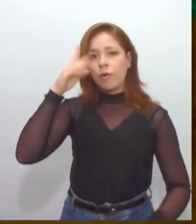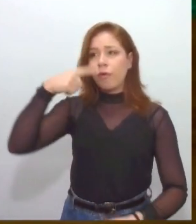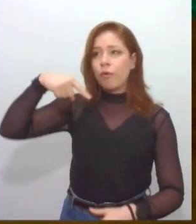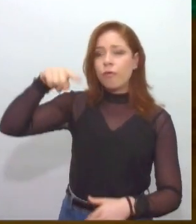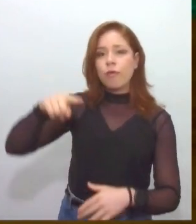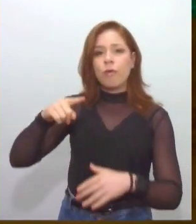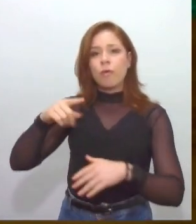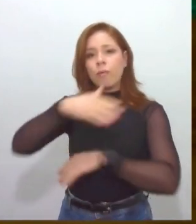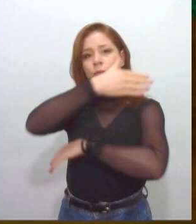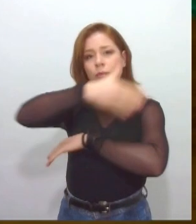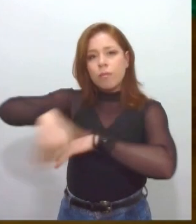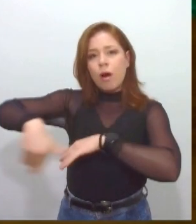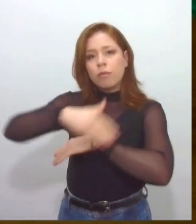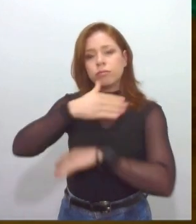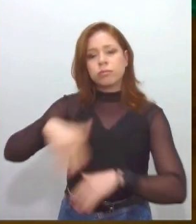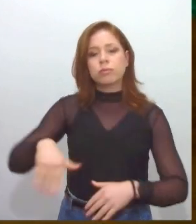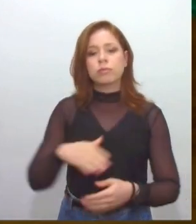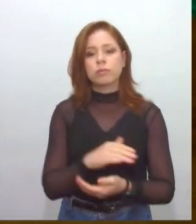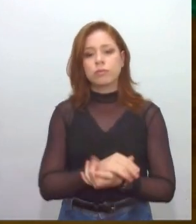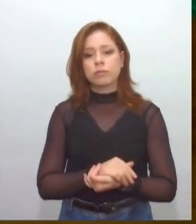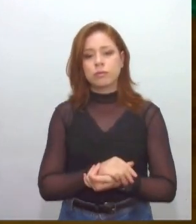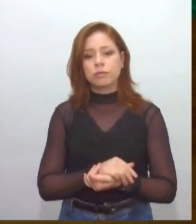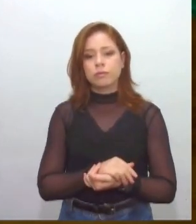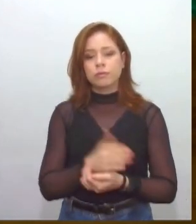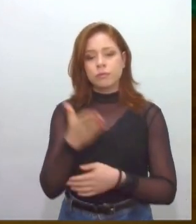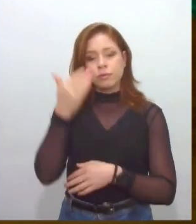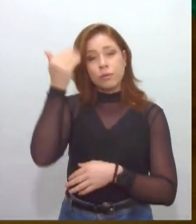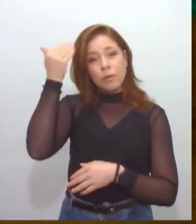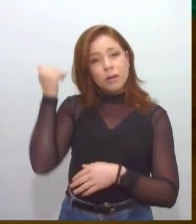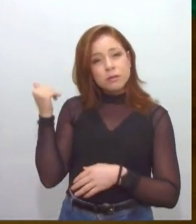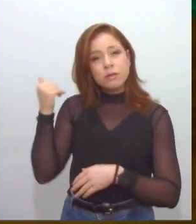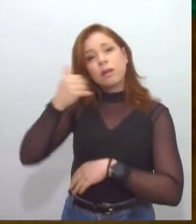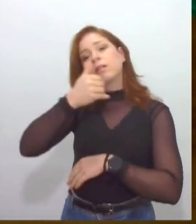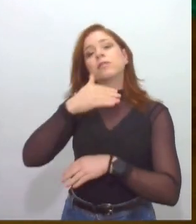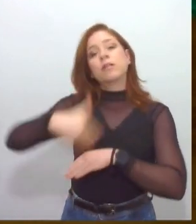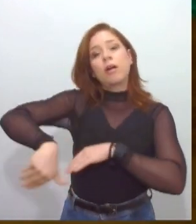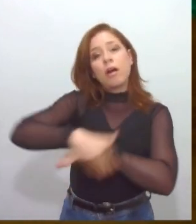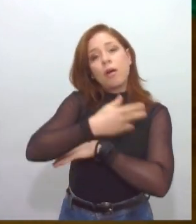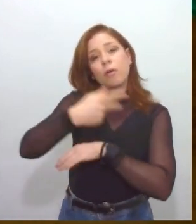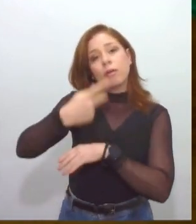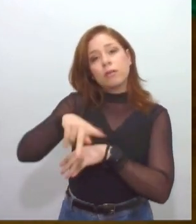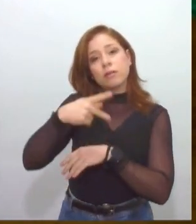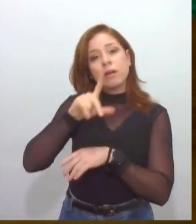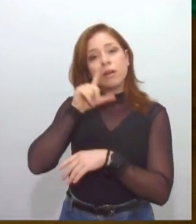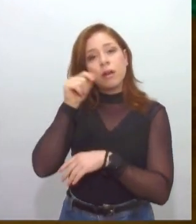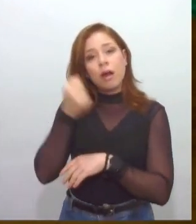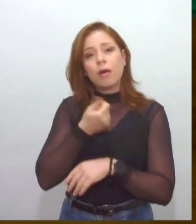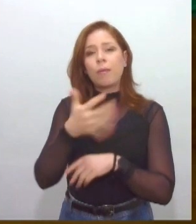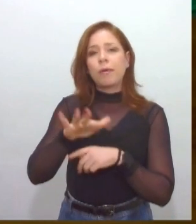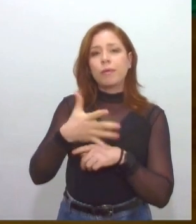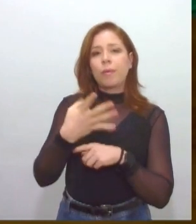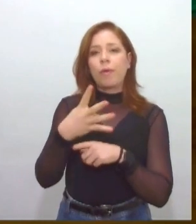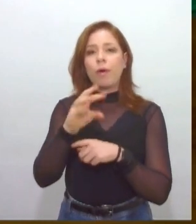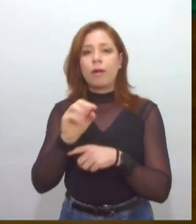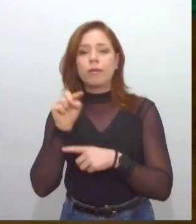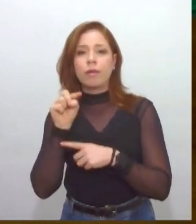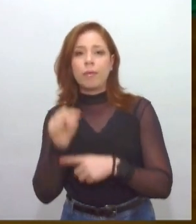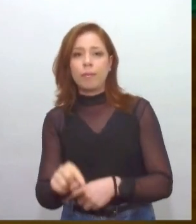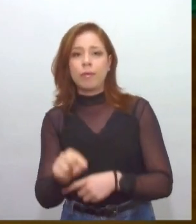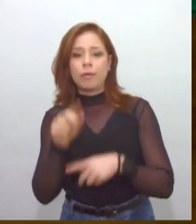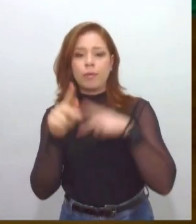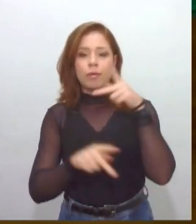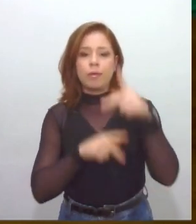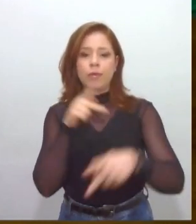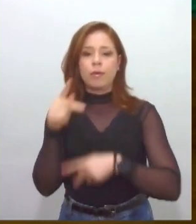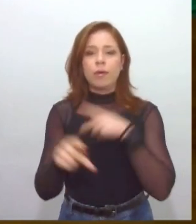uma cidade de pouco mais de 40 mil habitantes, a cidade era uma cidade dentro das quatro avenidas,